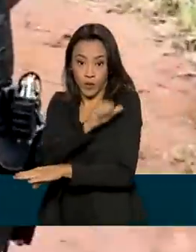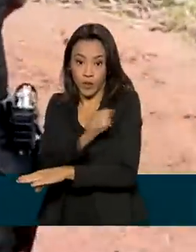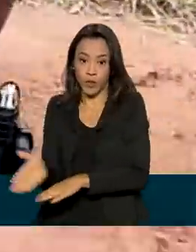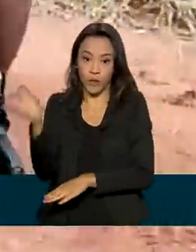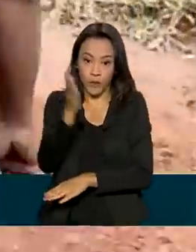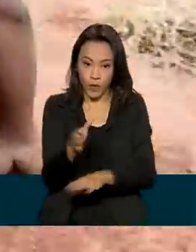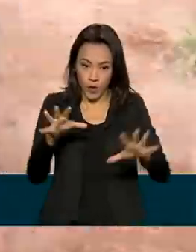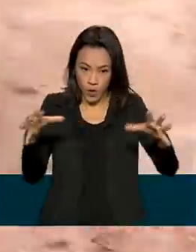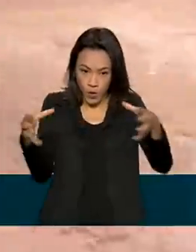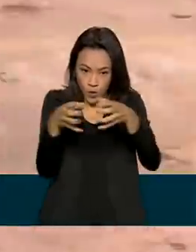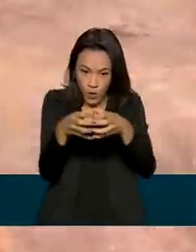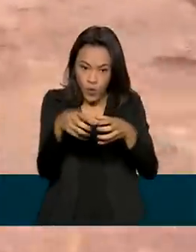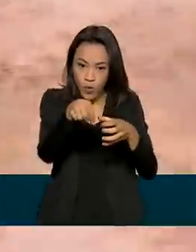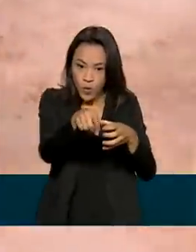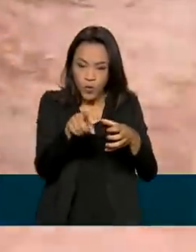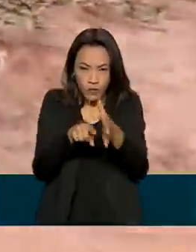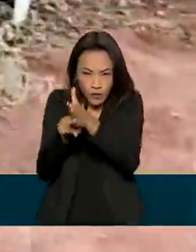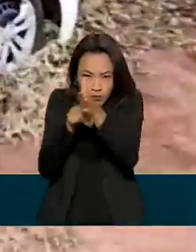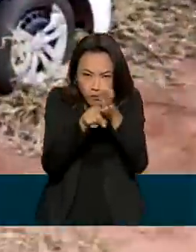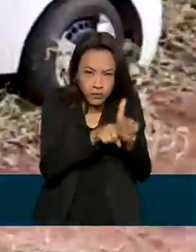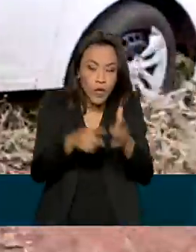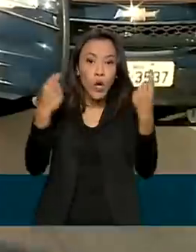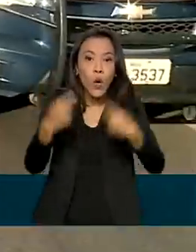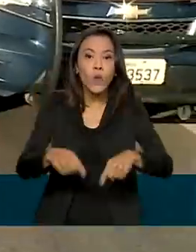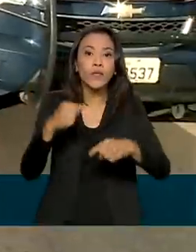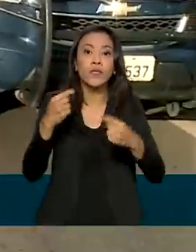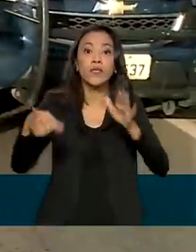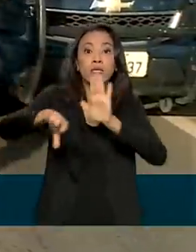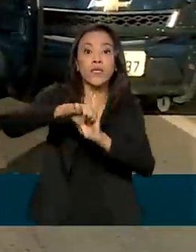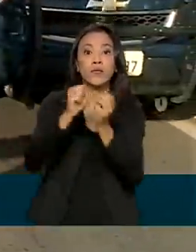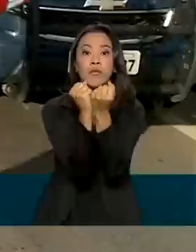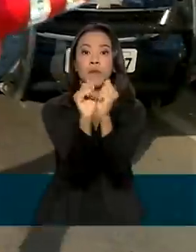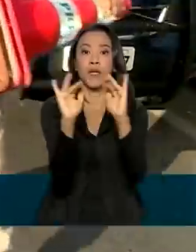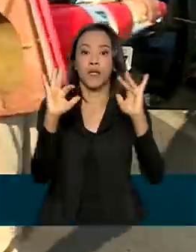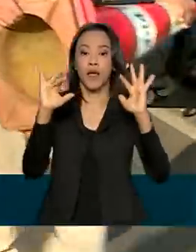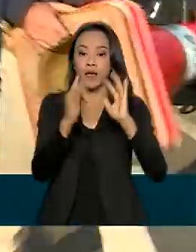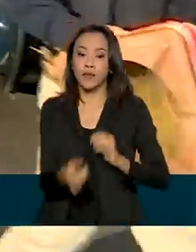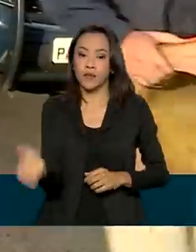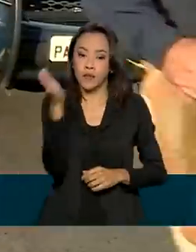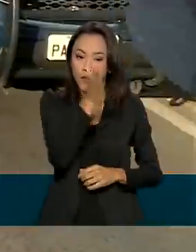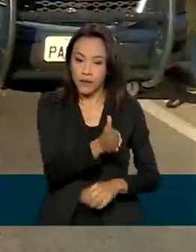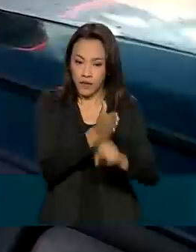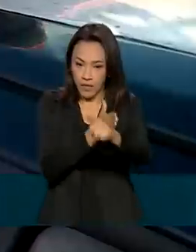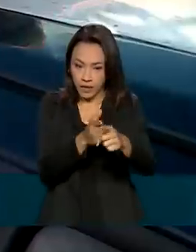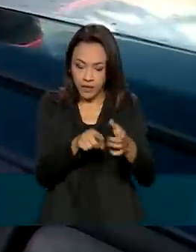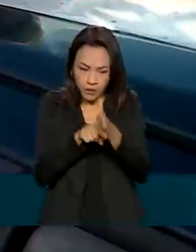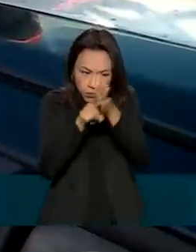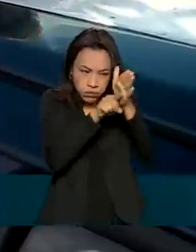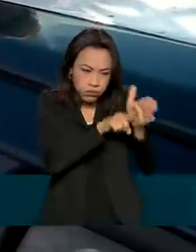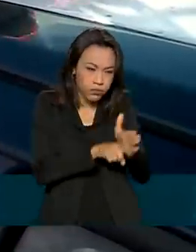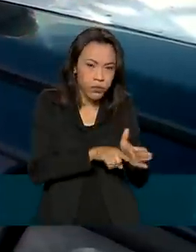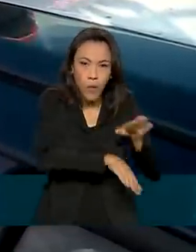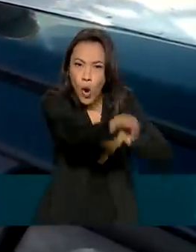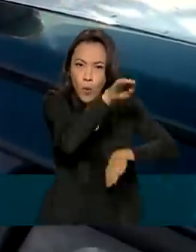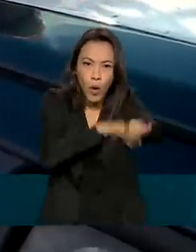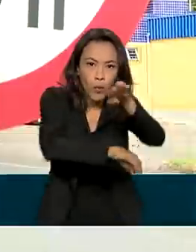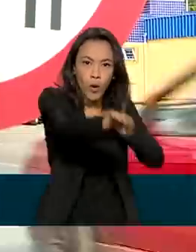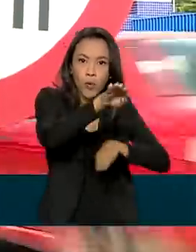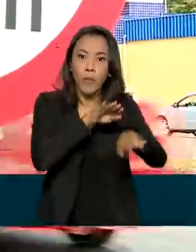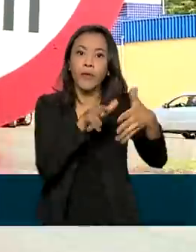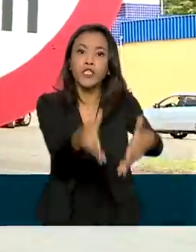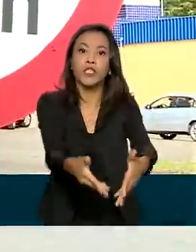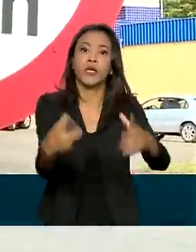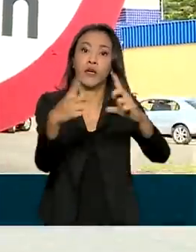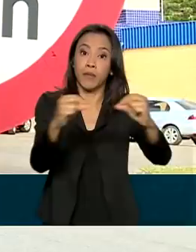Amazônia para o combate a crimes ambientais, Planalto para ações de policiamento nos acessos à Brasília,